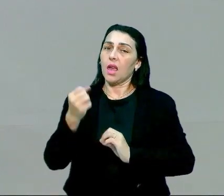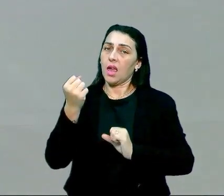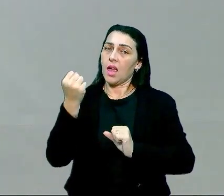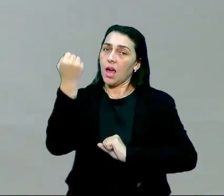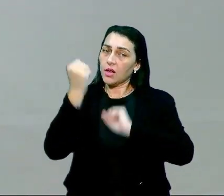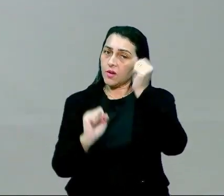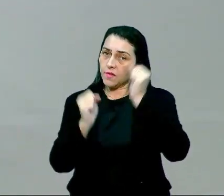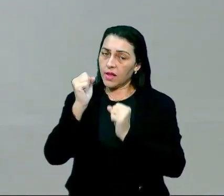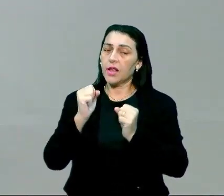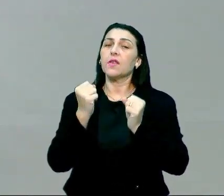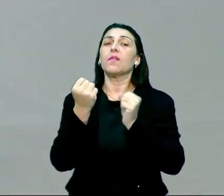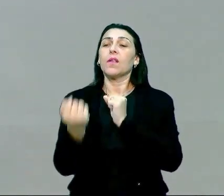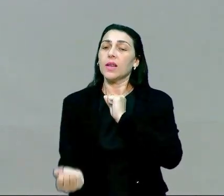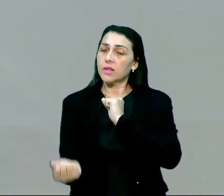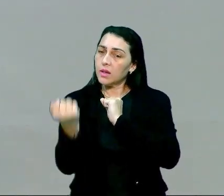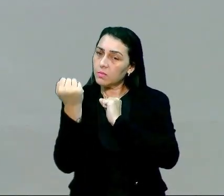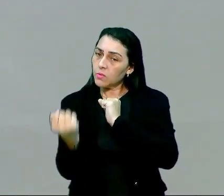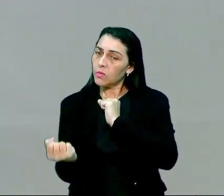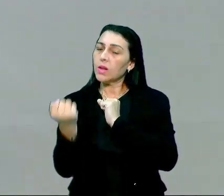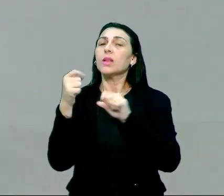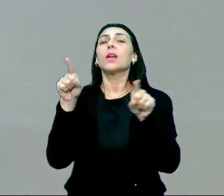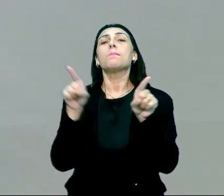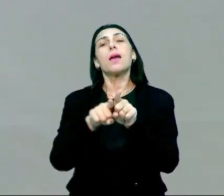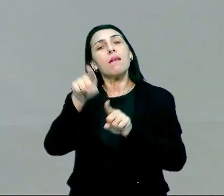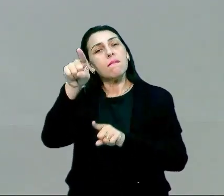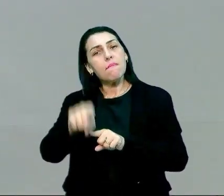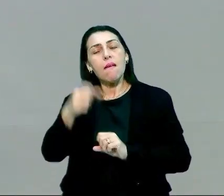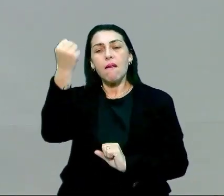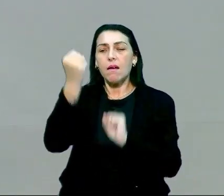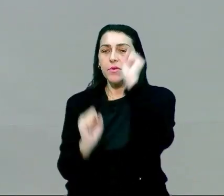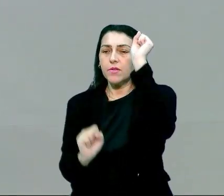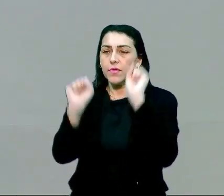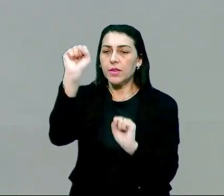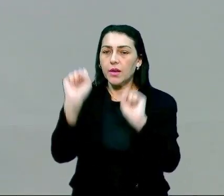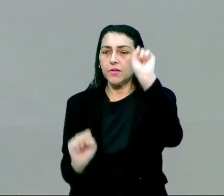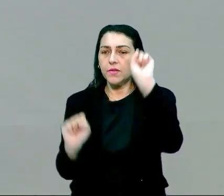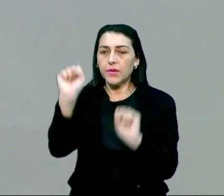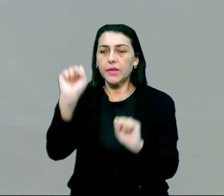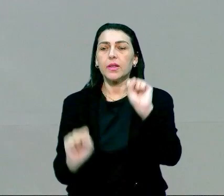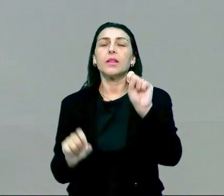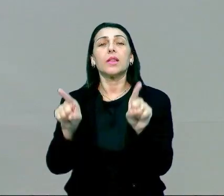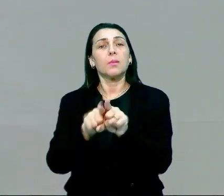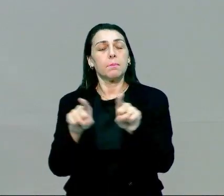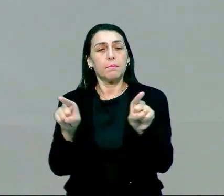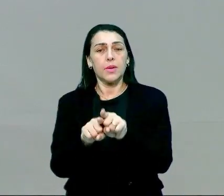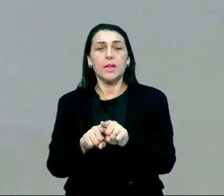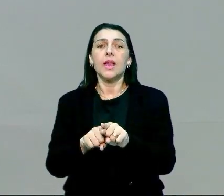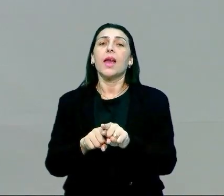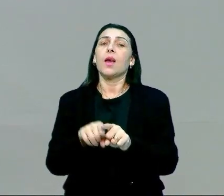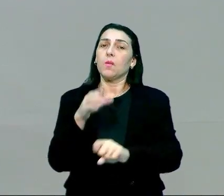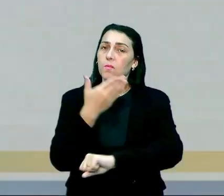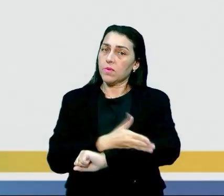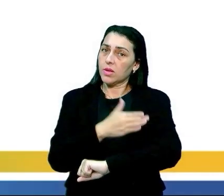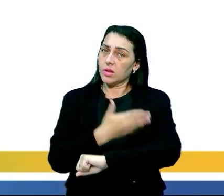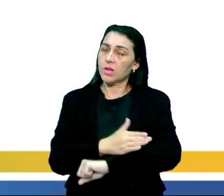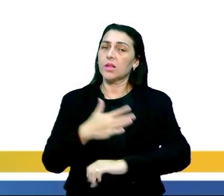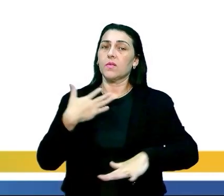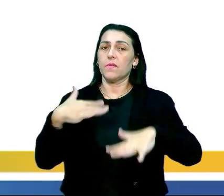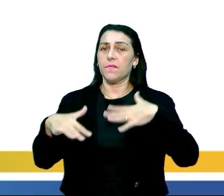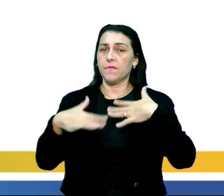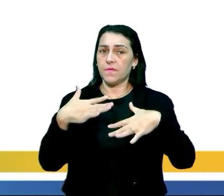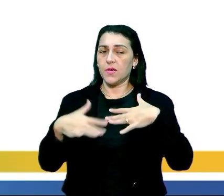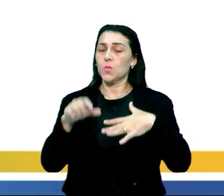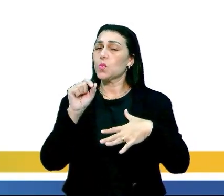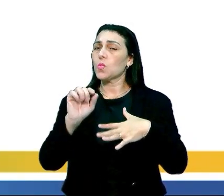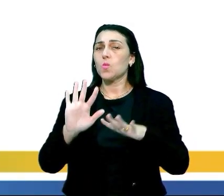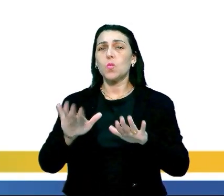musculação é atividade física, porém, além de ser uma atividade física, é um exercício físico. E aí a gente